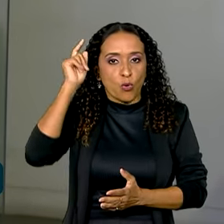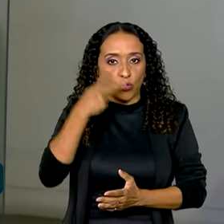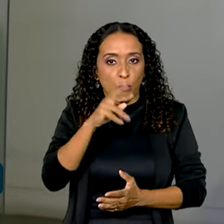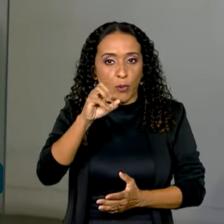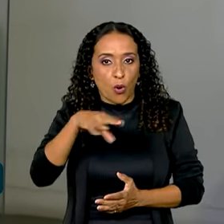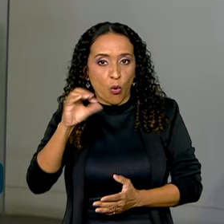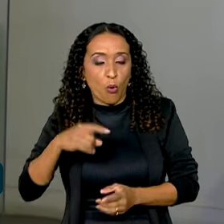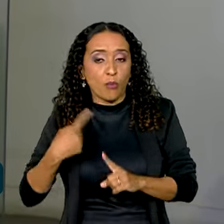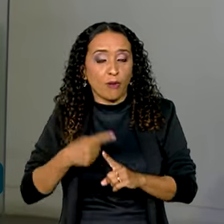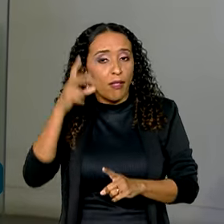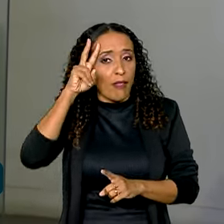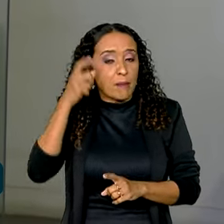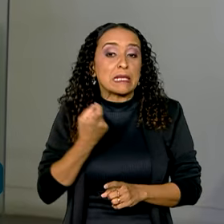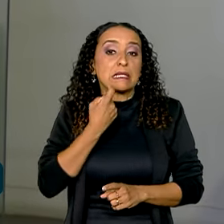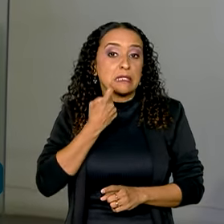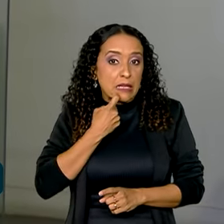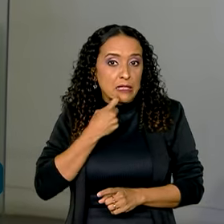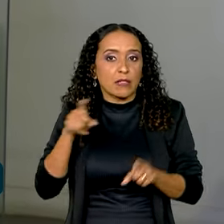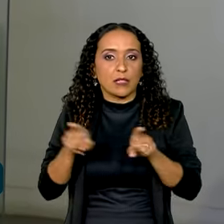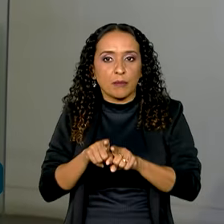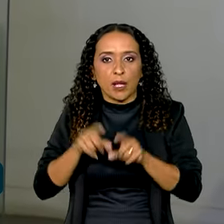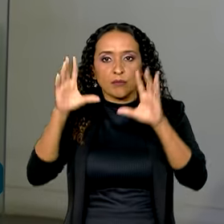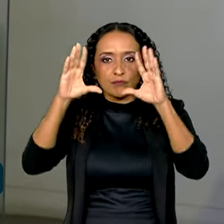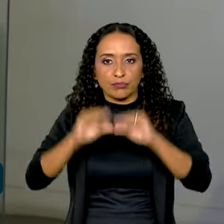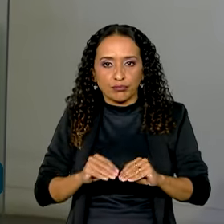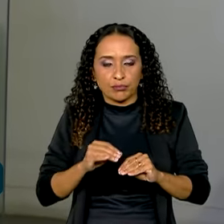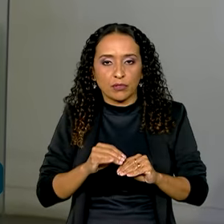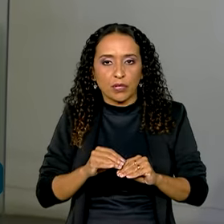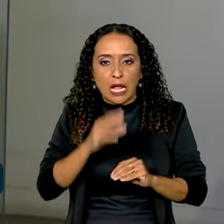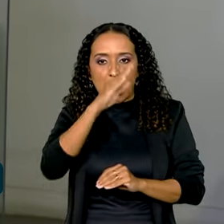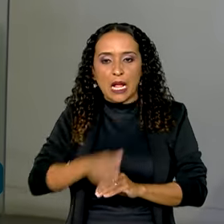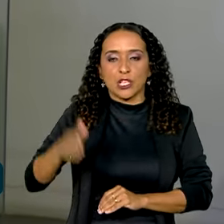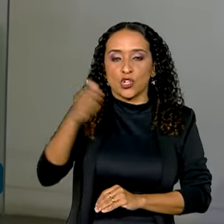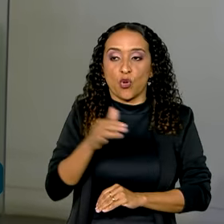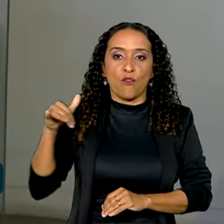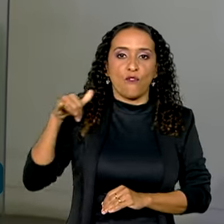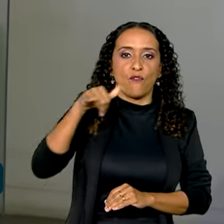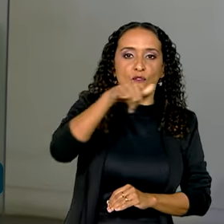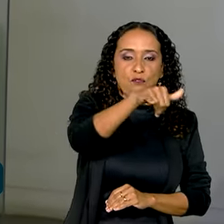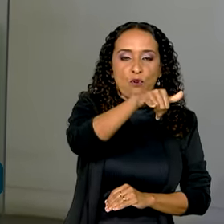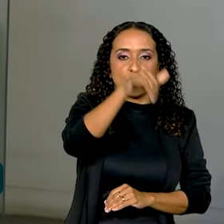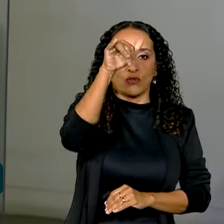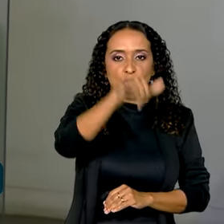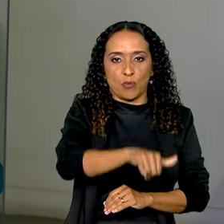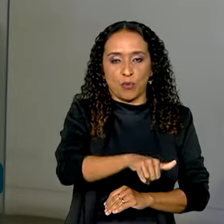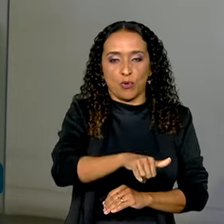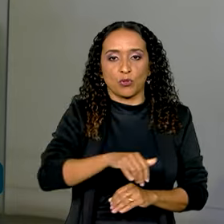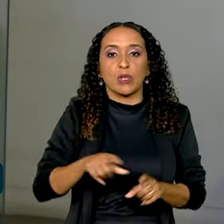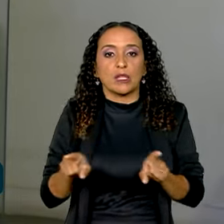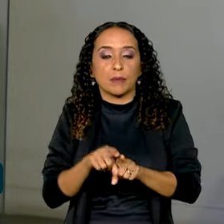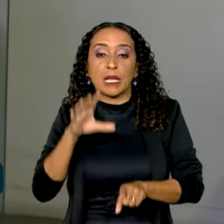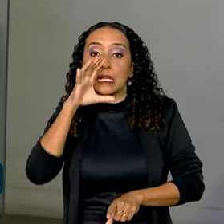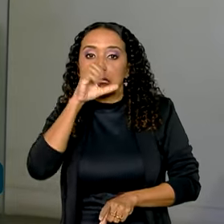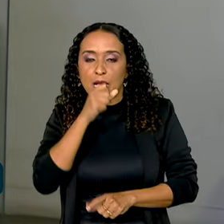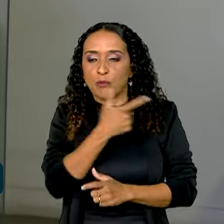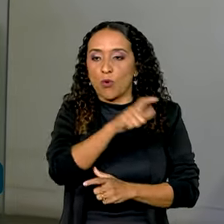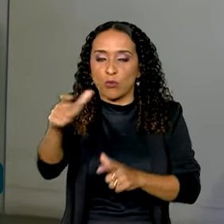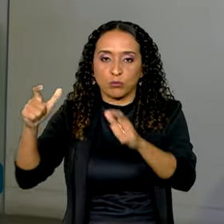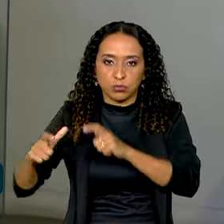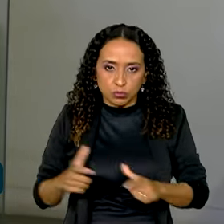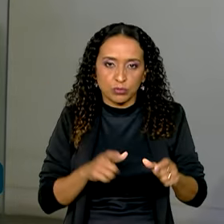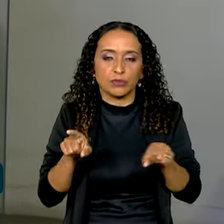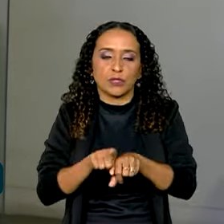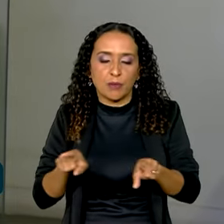gente lembra, na sexta-feira, a falta de energia provocou cancelamento de voos no aeroporto de Congonhas e, no sábado, outros bairros do centro